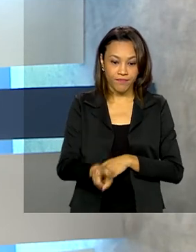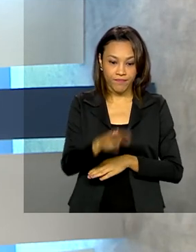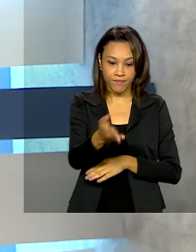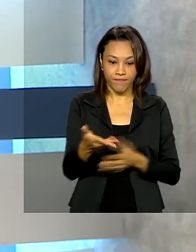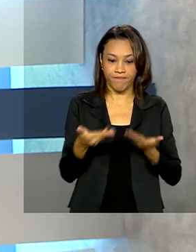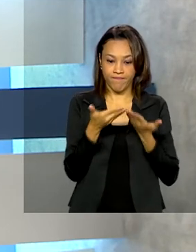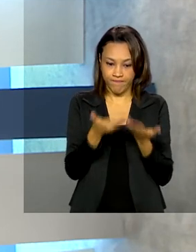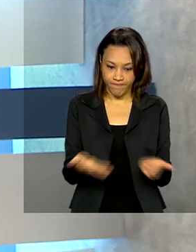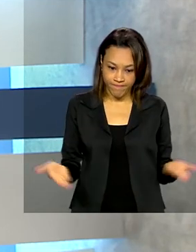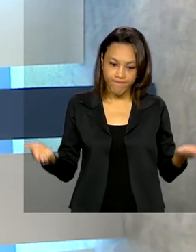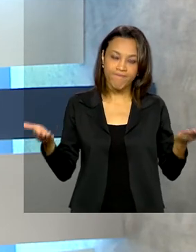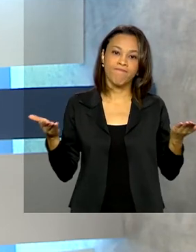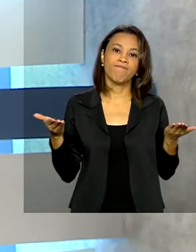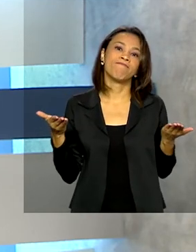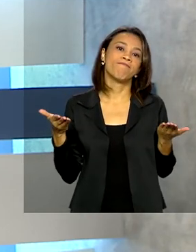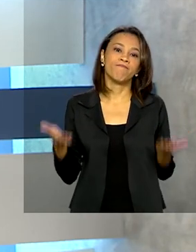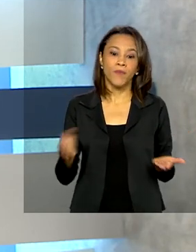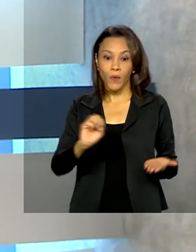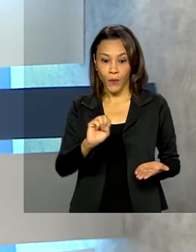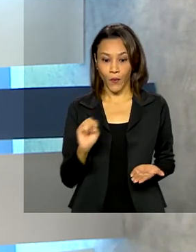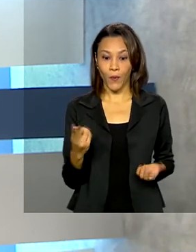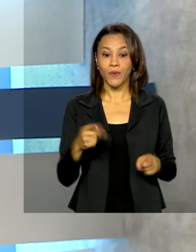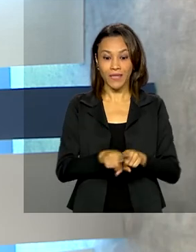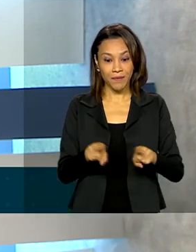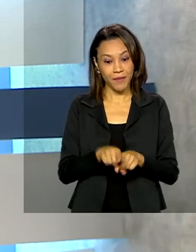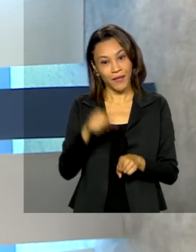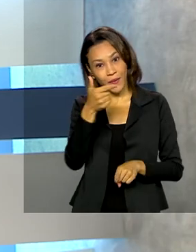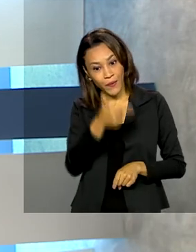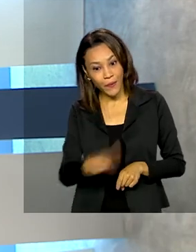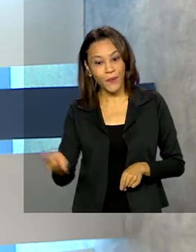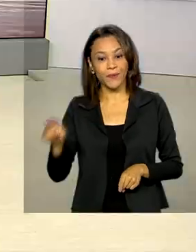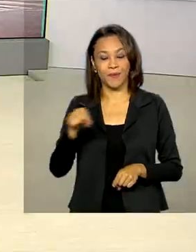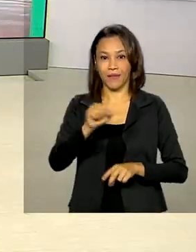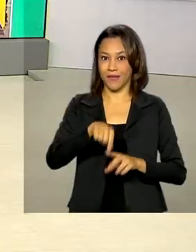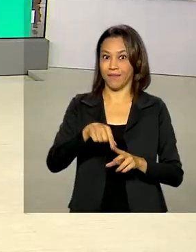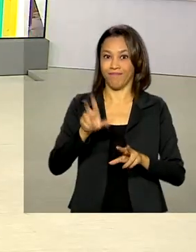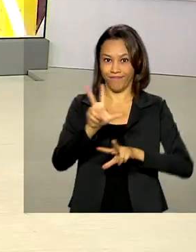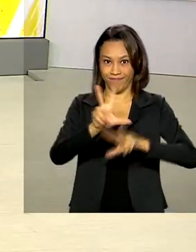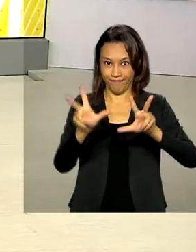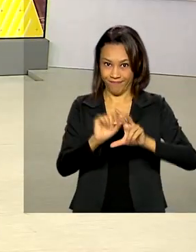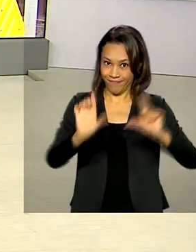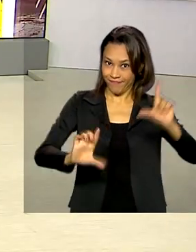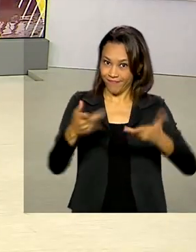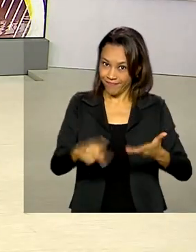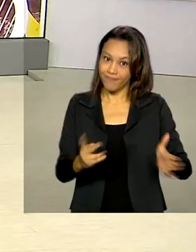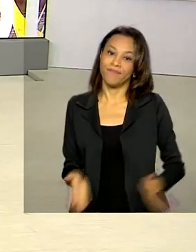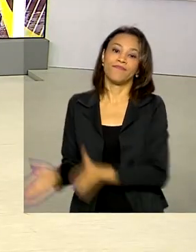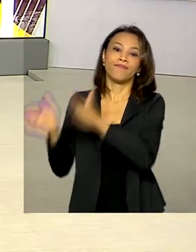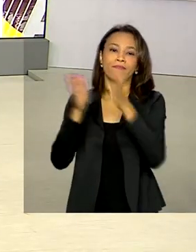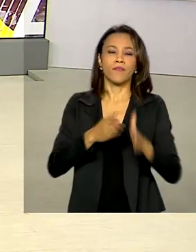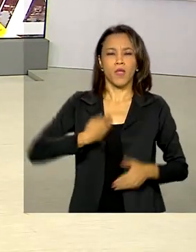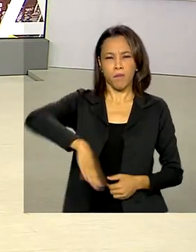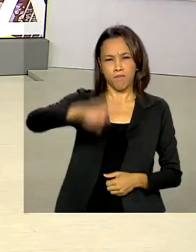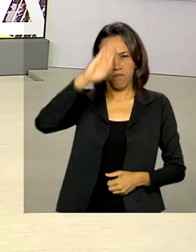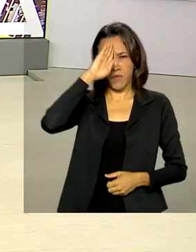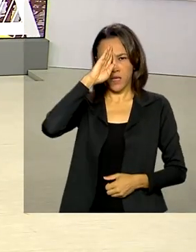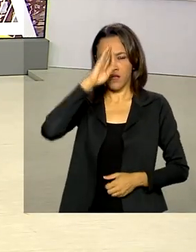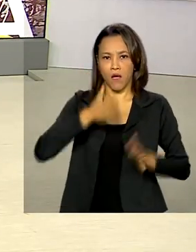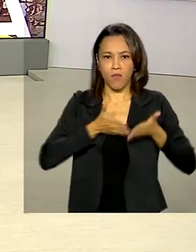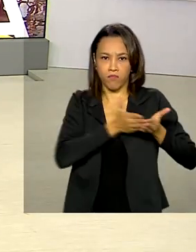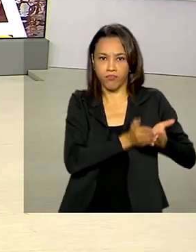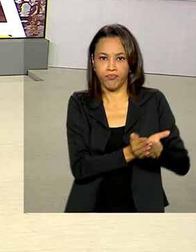.br tvbrasil.gov ou ainda pelo tvbrasilplay. Militares das Forças Armadas